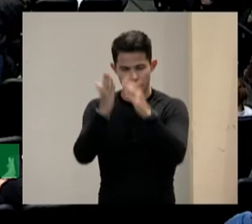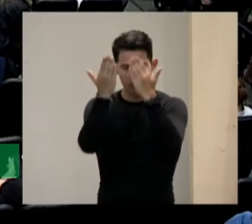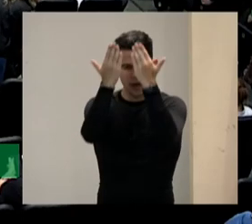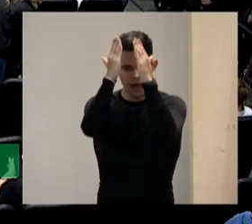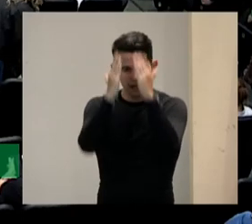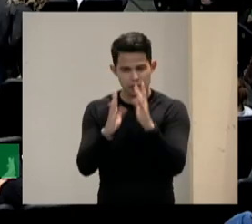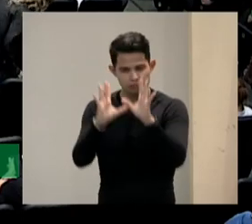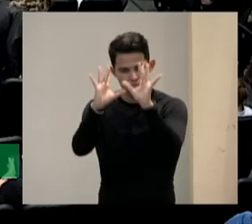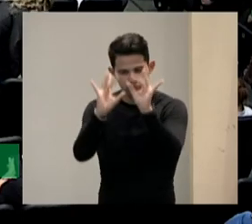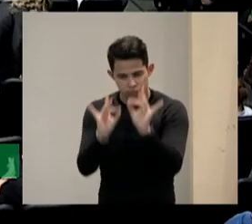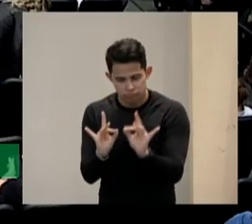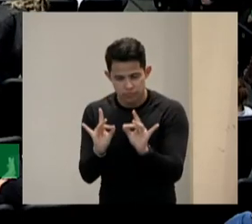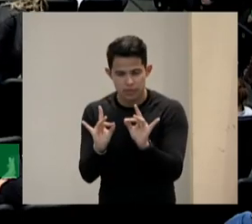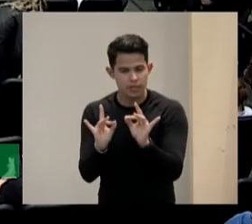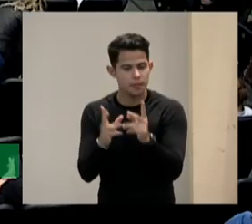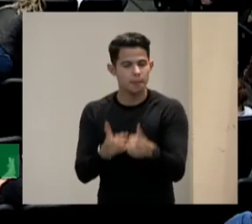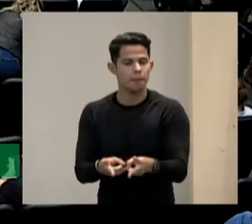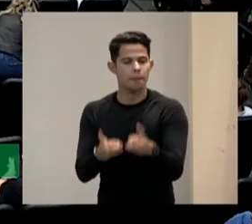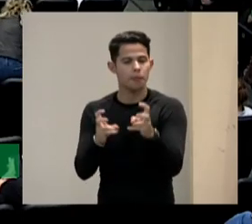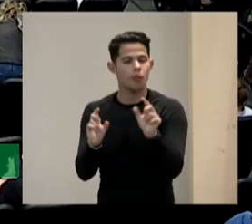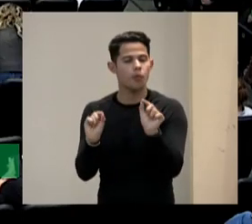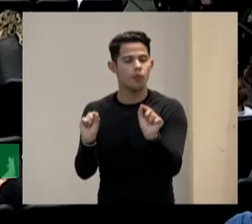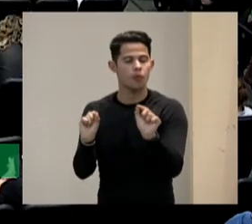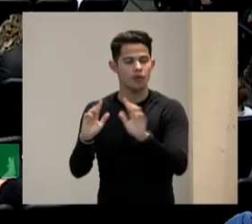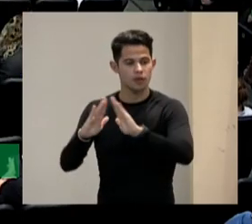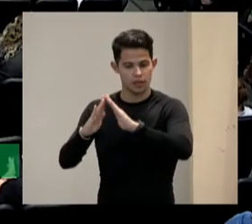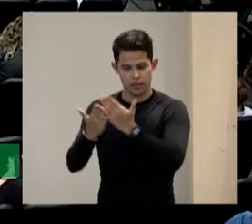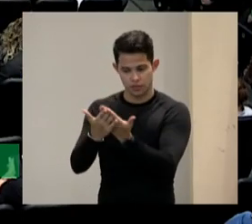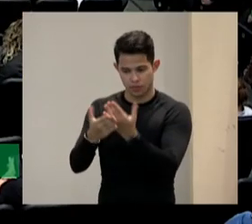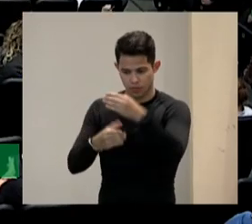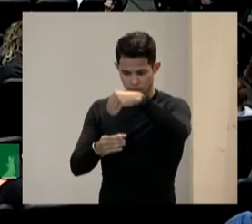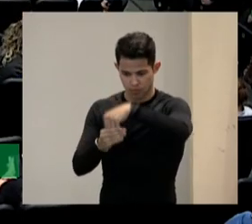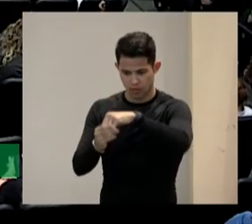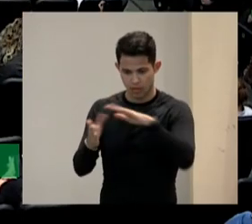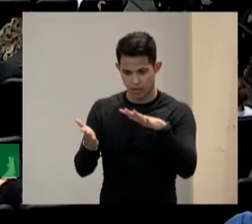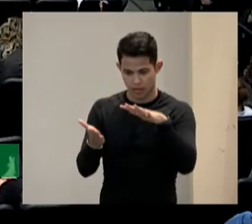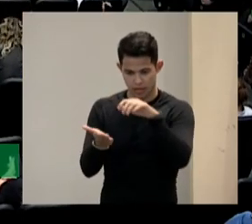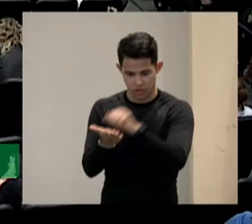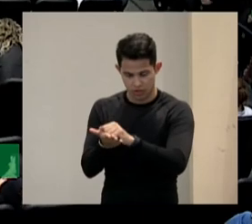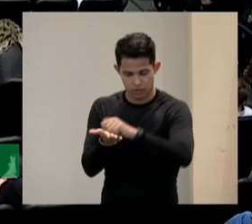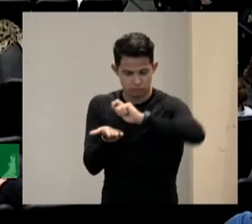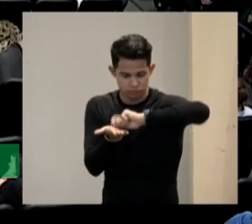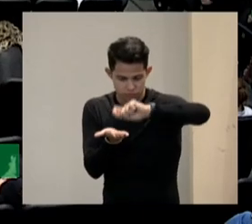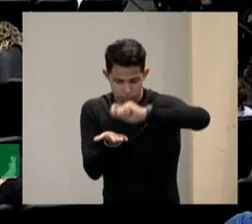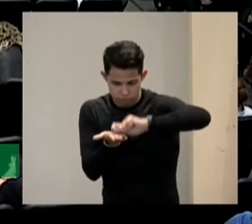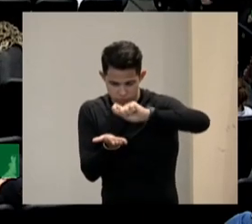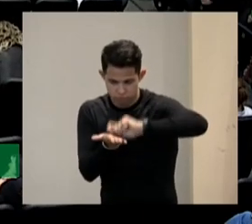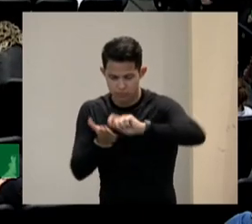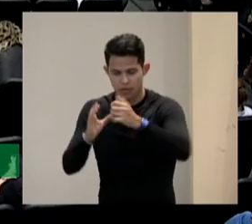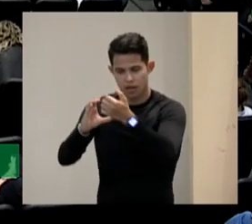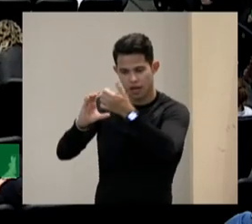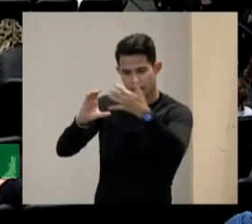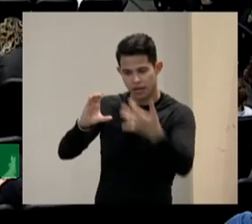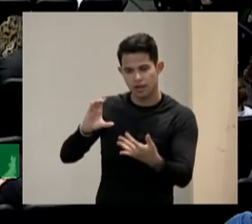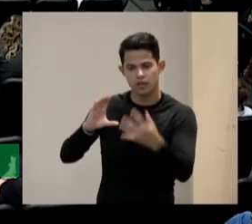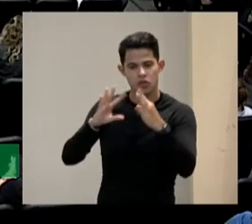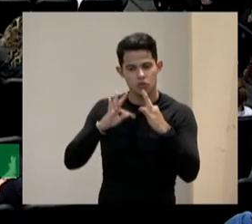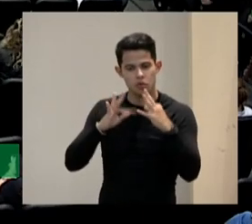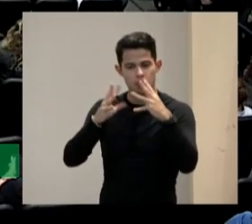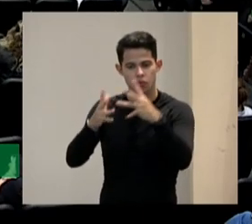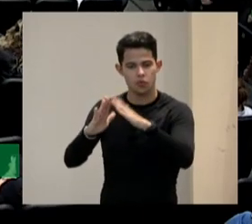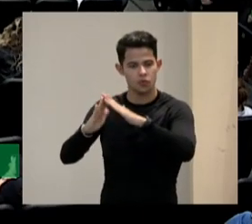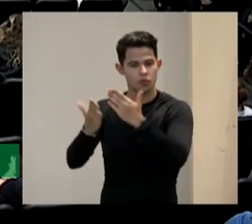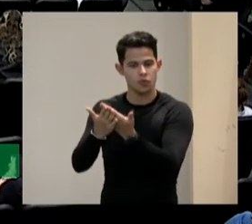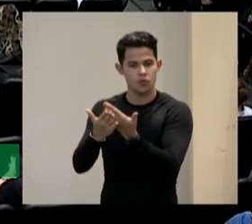e viu que naquela escola estava registrado e escrito todas as características para ser uma